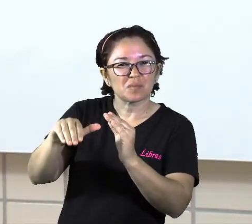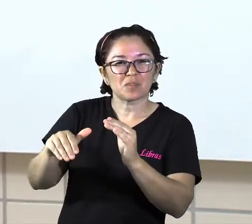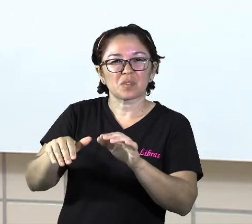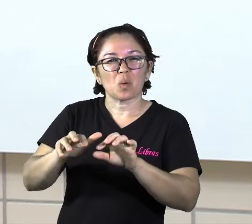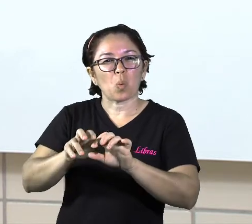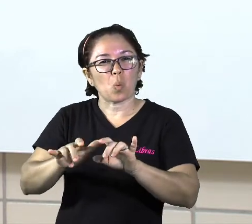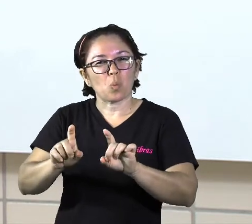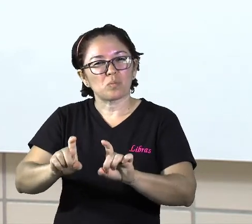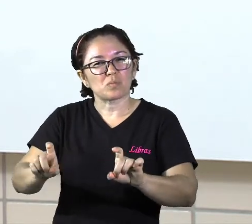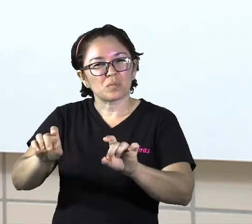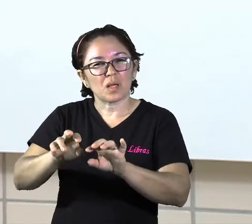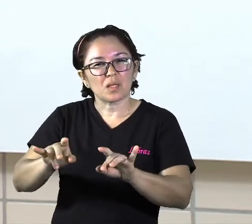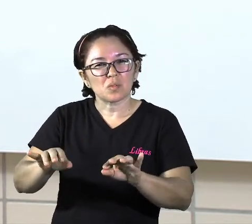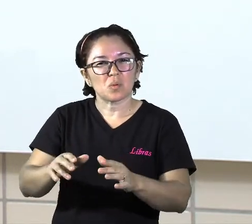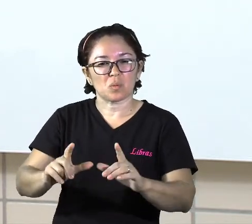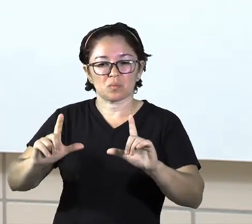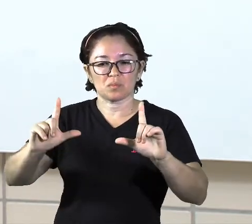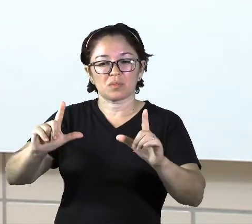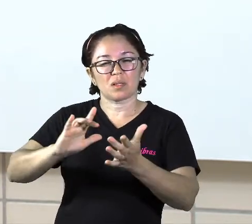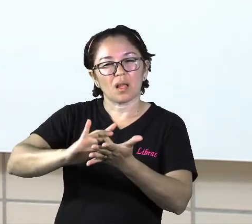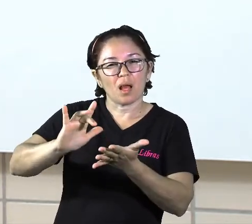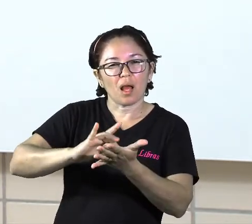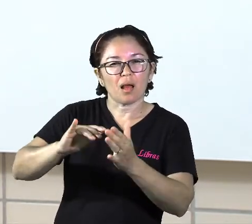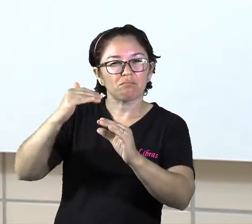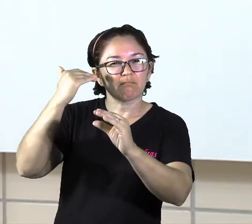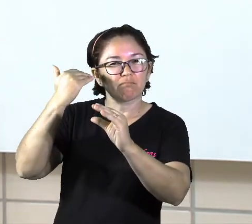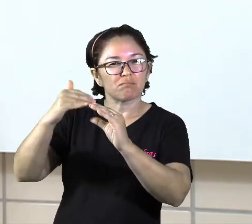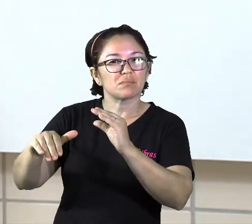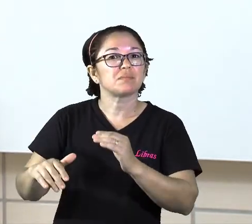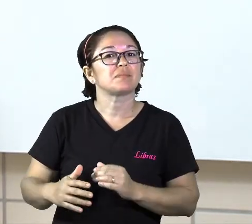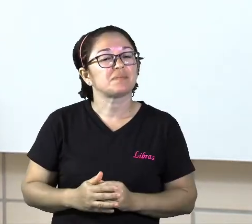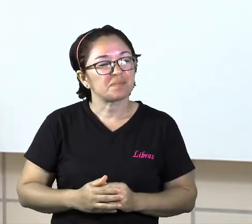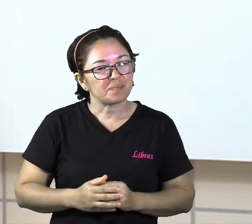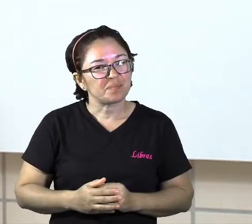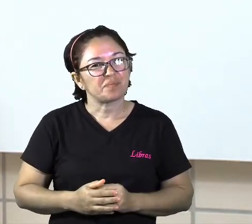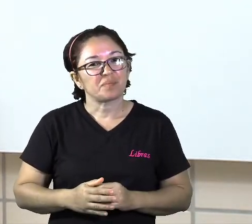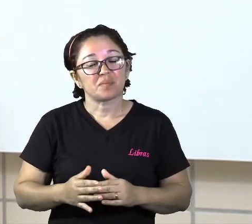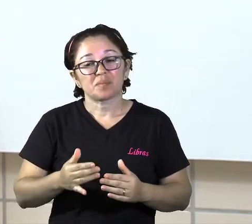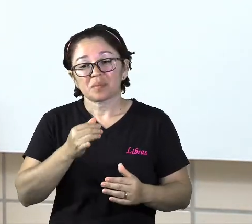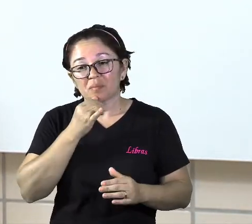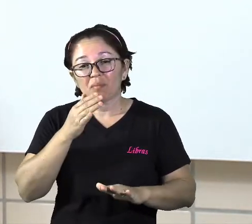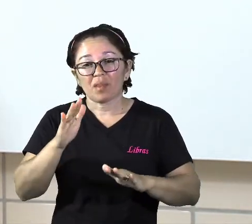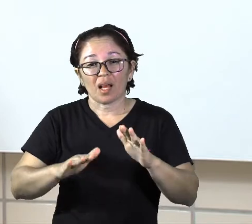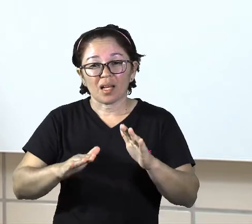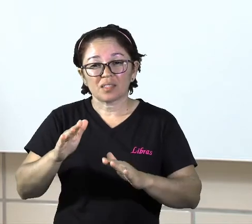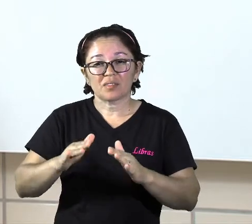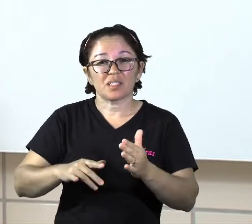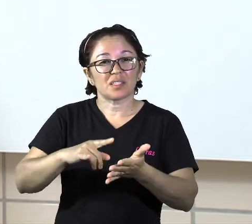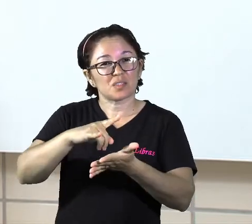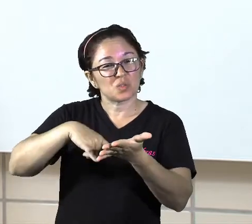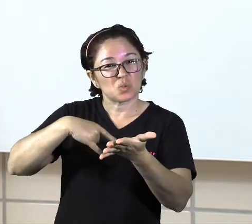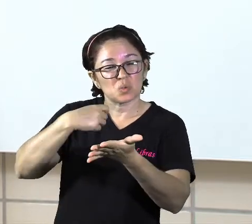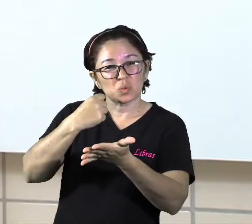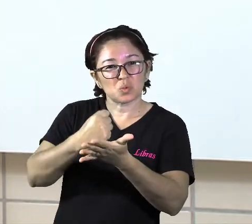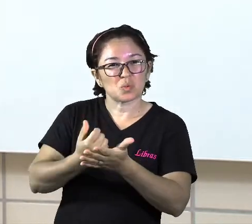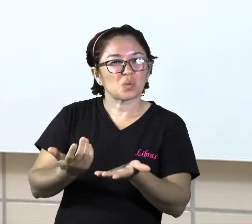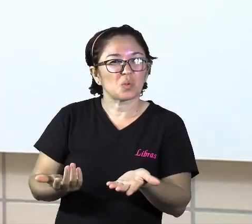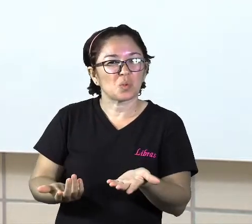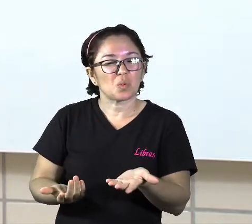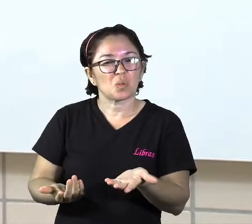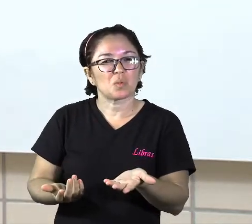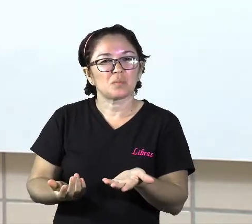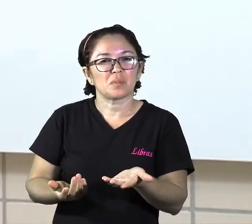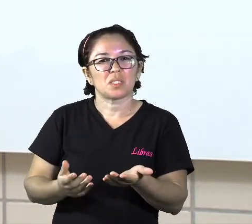importância, né? Da formalidade do documento que nós estamos redigindo, nós usamos palavras e